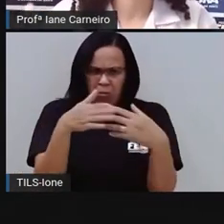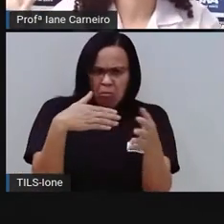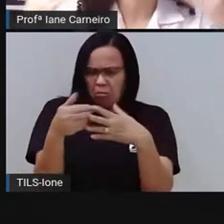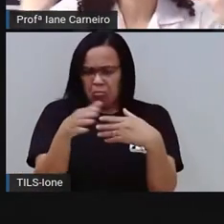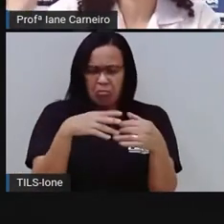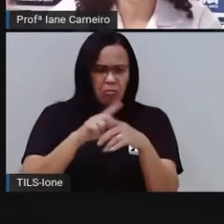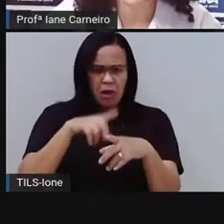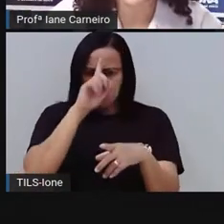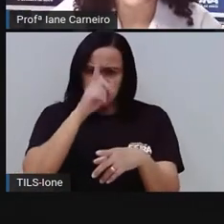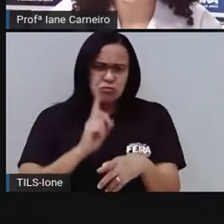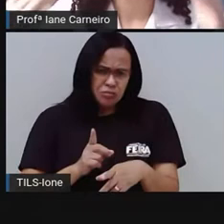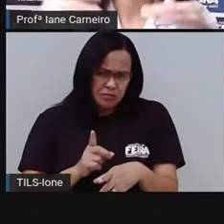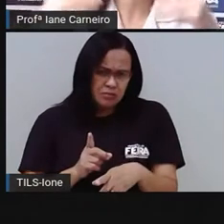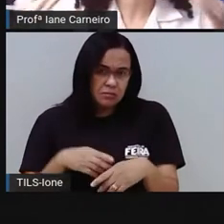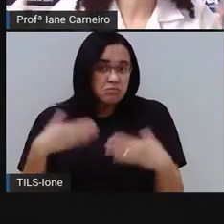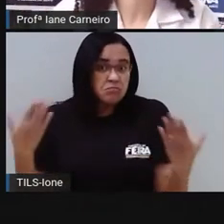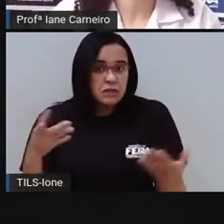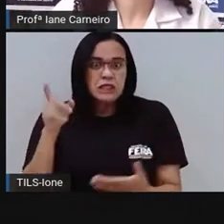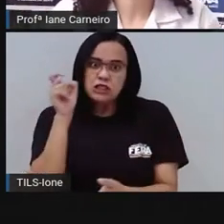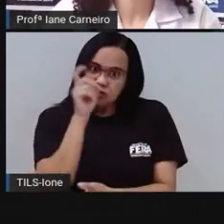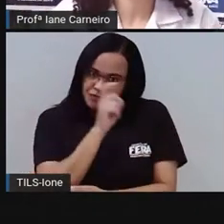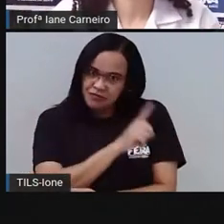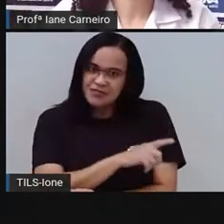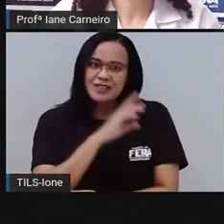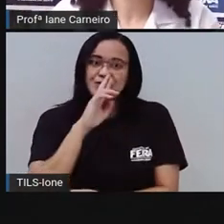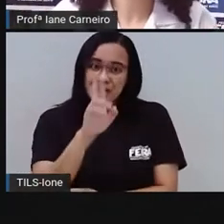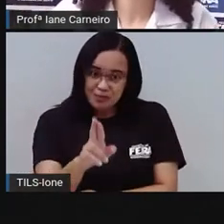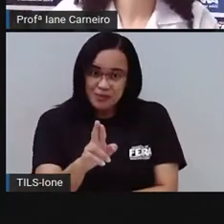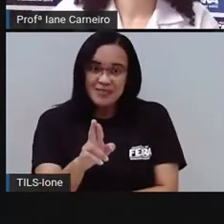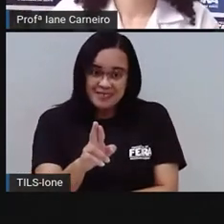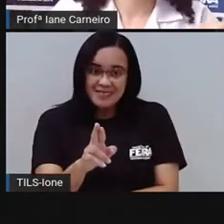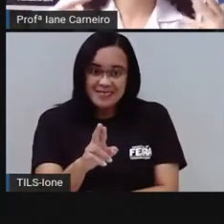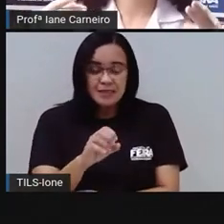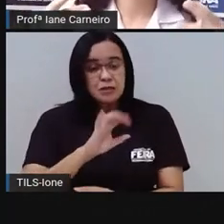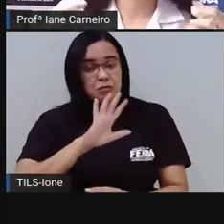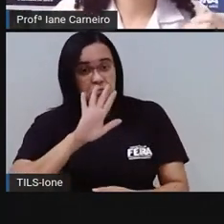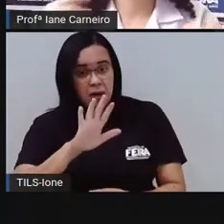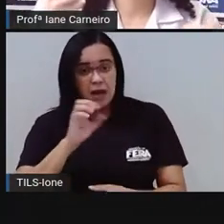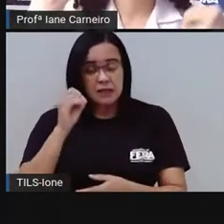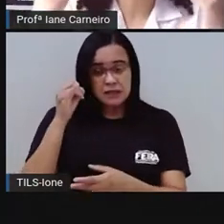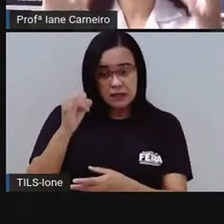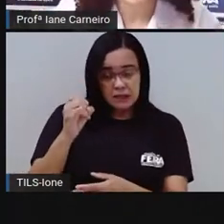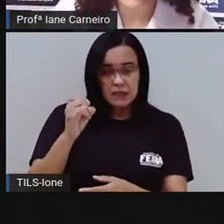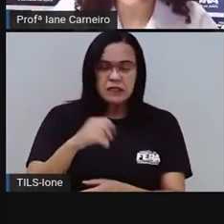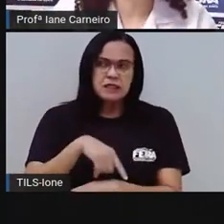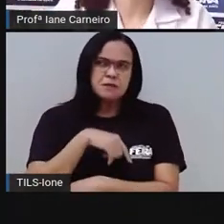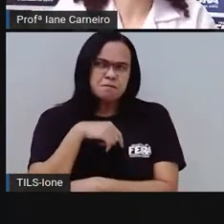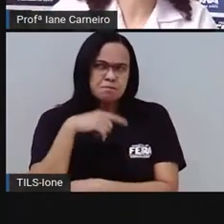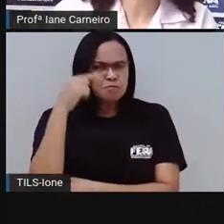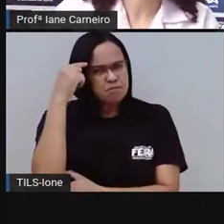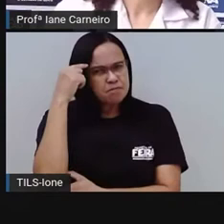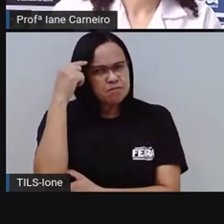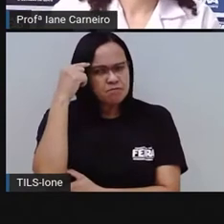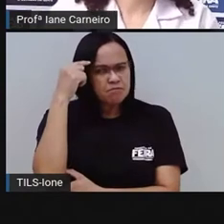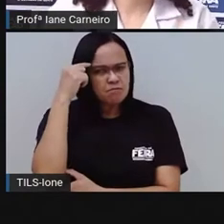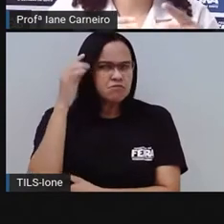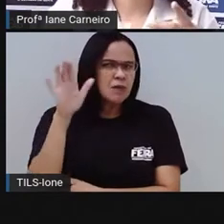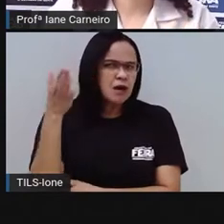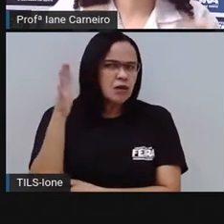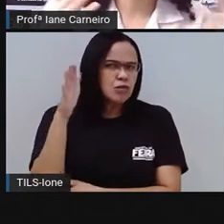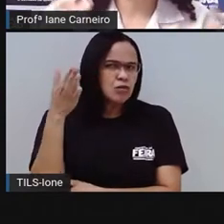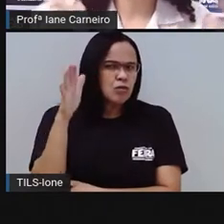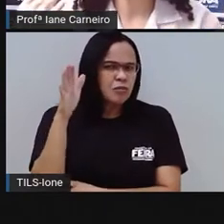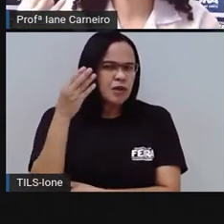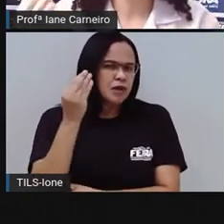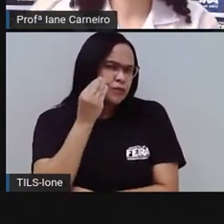falando, fica difícil para a gente encontrar uma resposta, né? Então, quando a gente for criar uma adivinha, né? Quando a gente